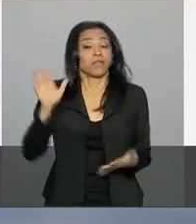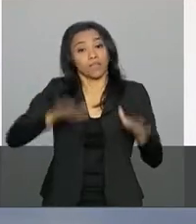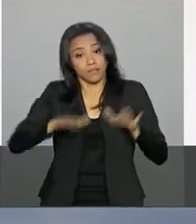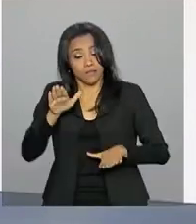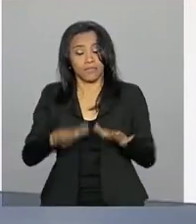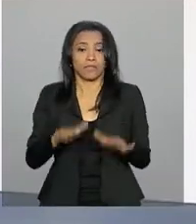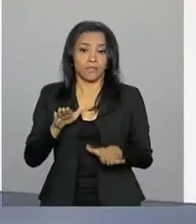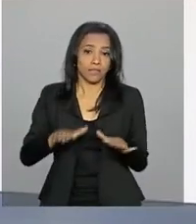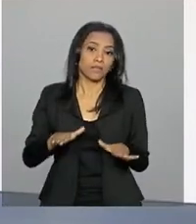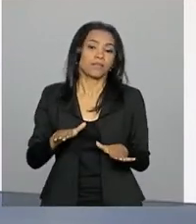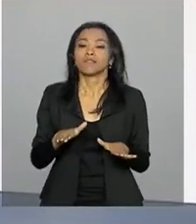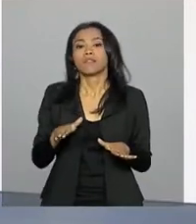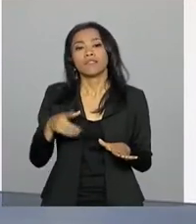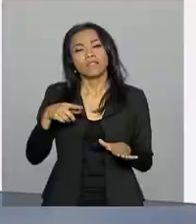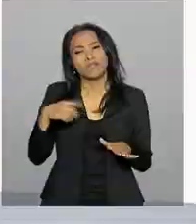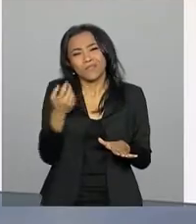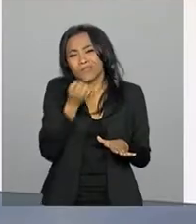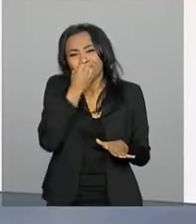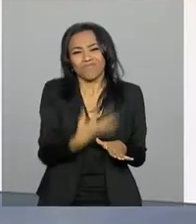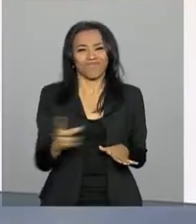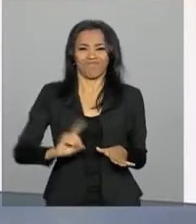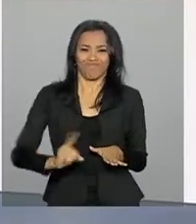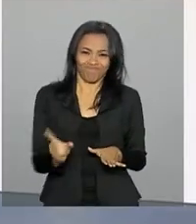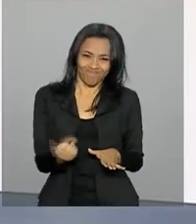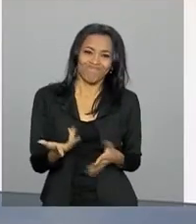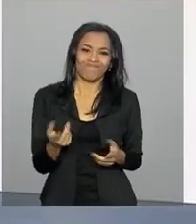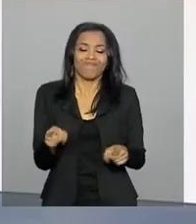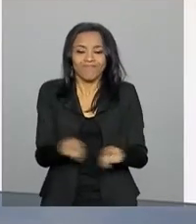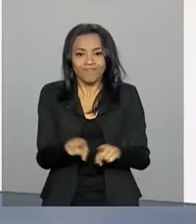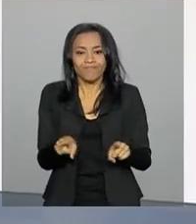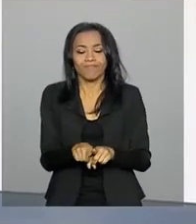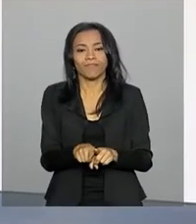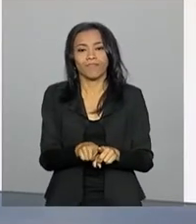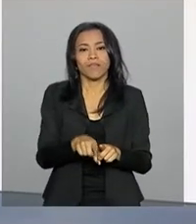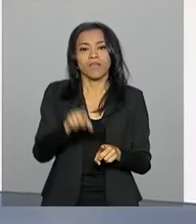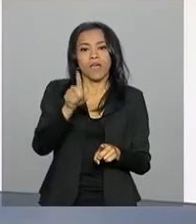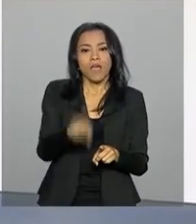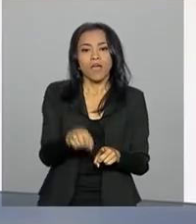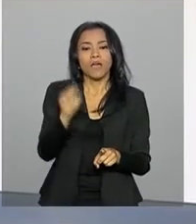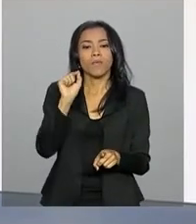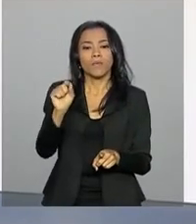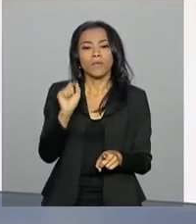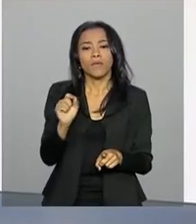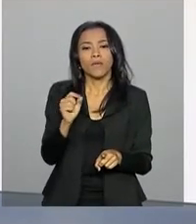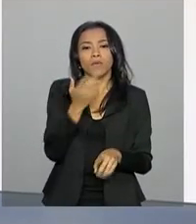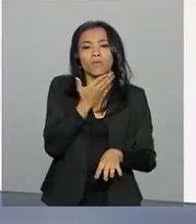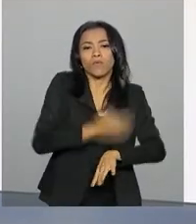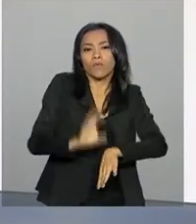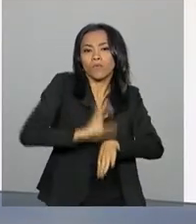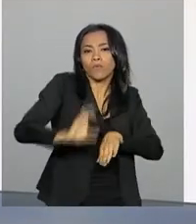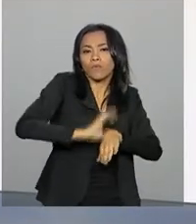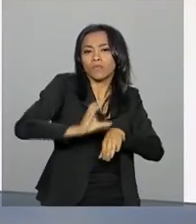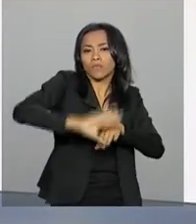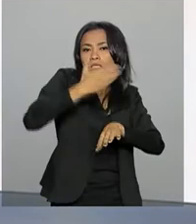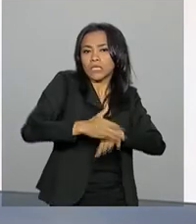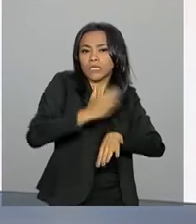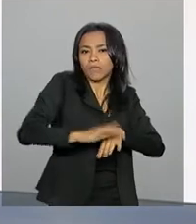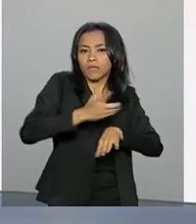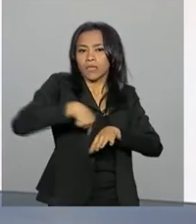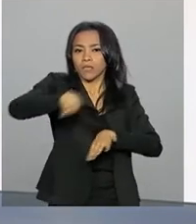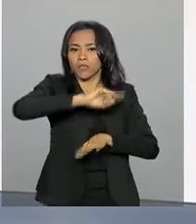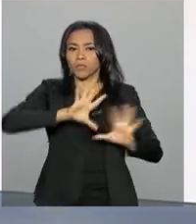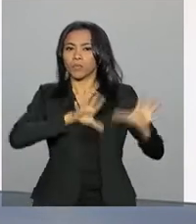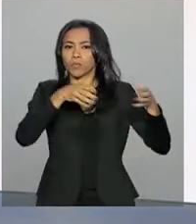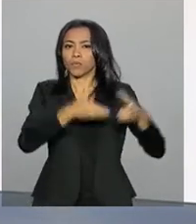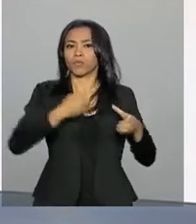produzem danos colaterais. E é fundamental também uma reciclagem da instrução dos policiais, para que eles estejam cada vez mais qualificados,